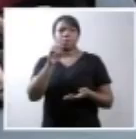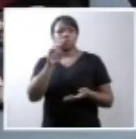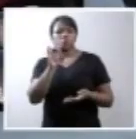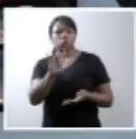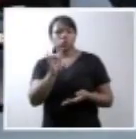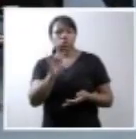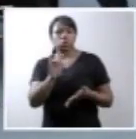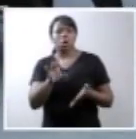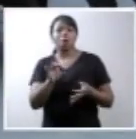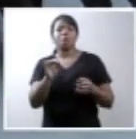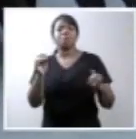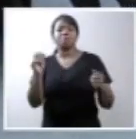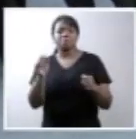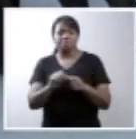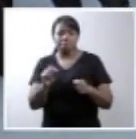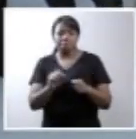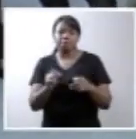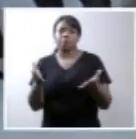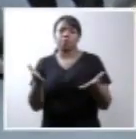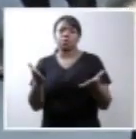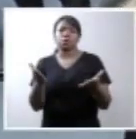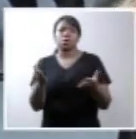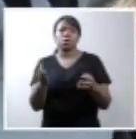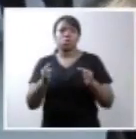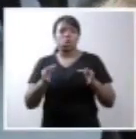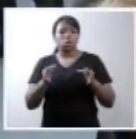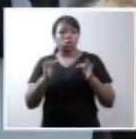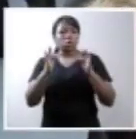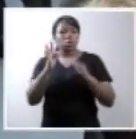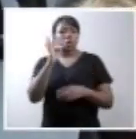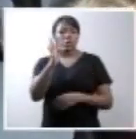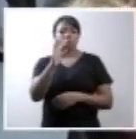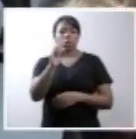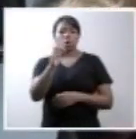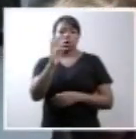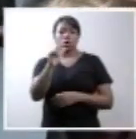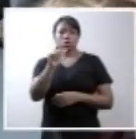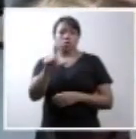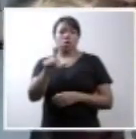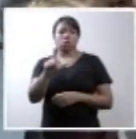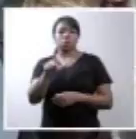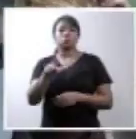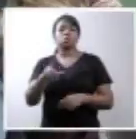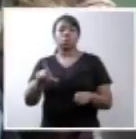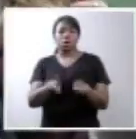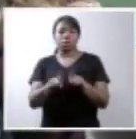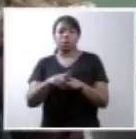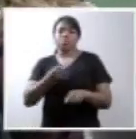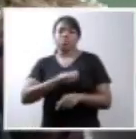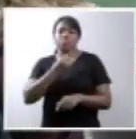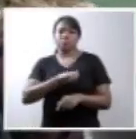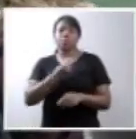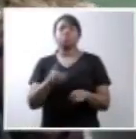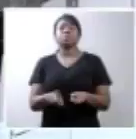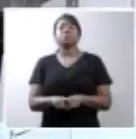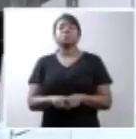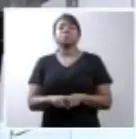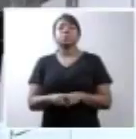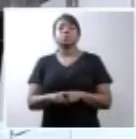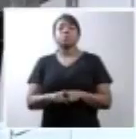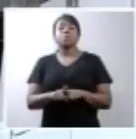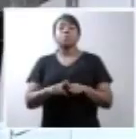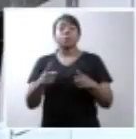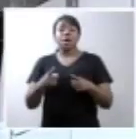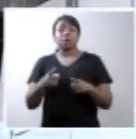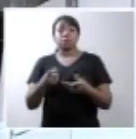situação concreta de ausência total de expectativa de vida fora do útero. Tememos, porém,